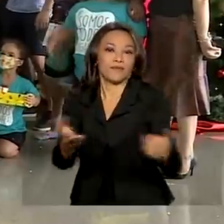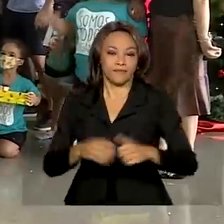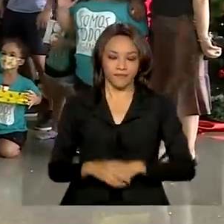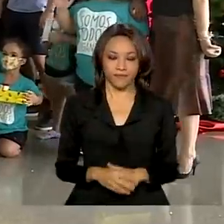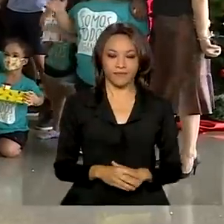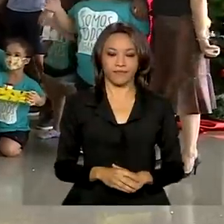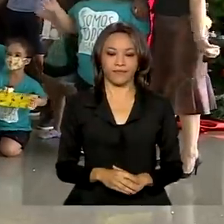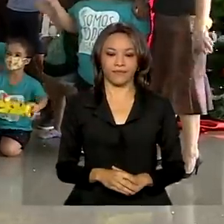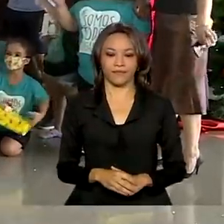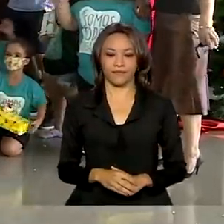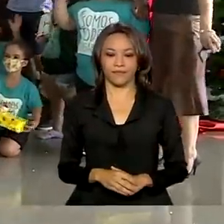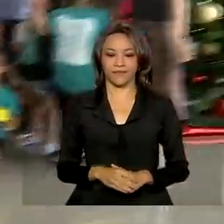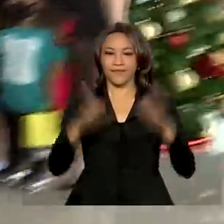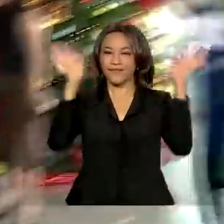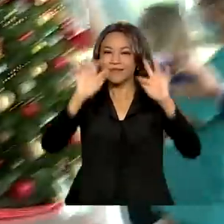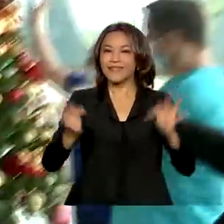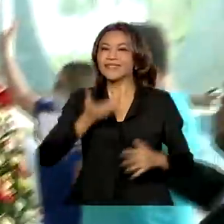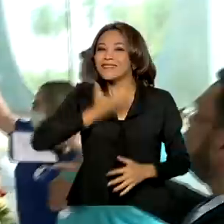Feliz Natal!